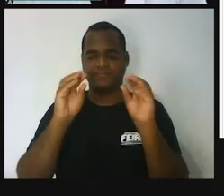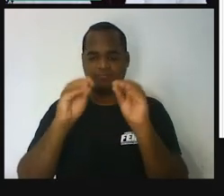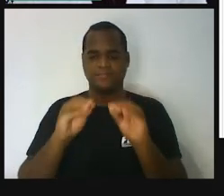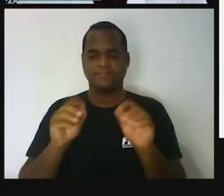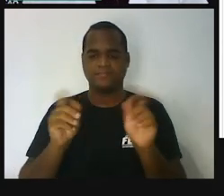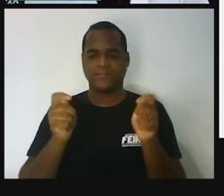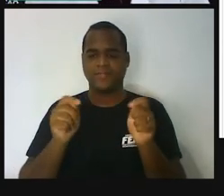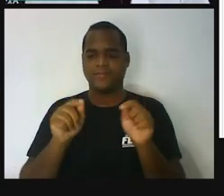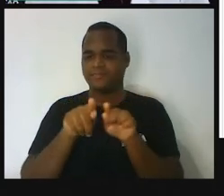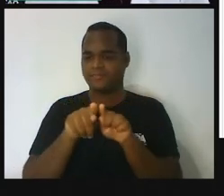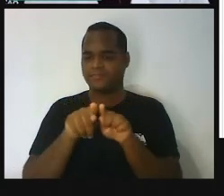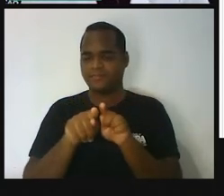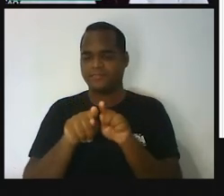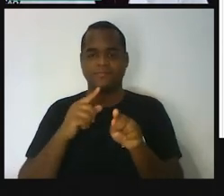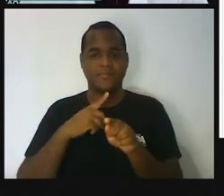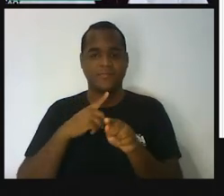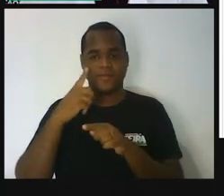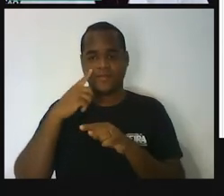viu trapézio, né?